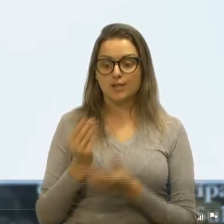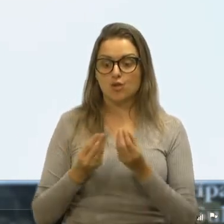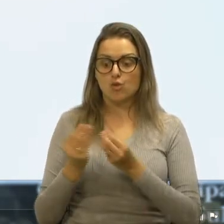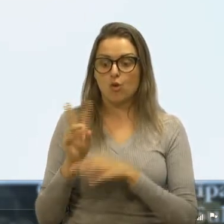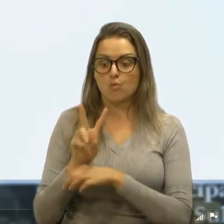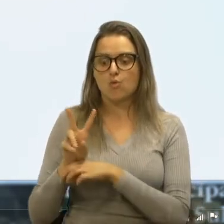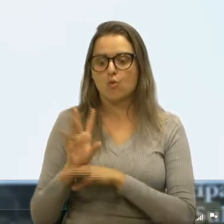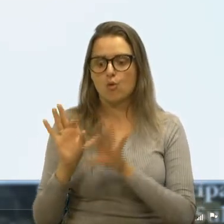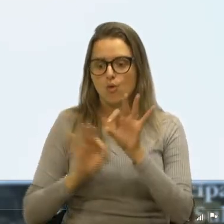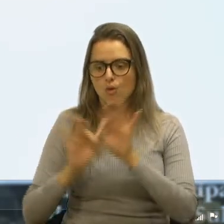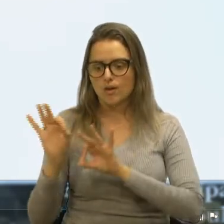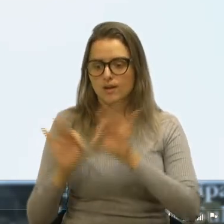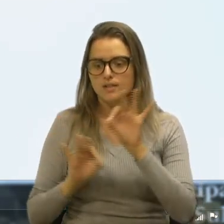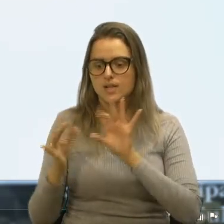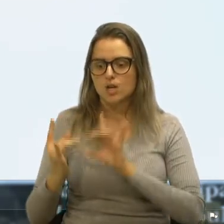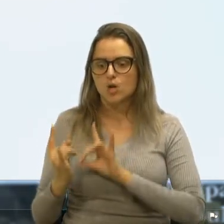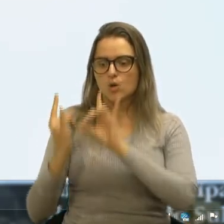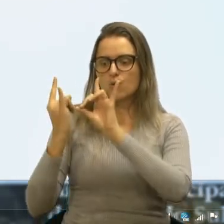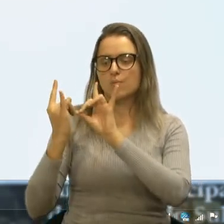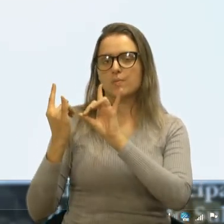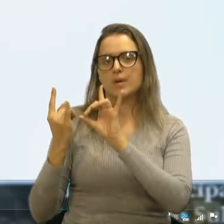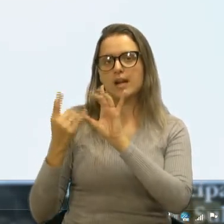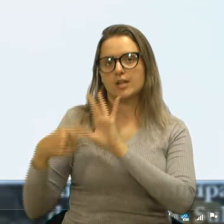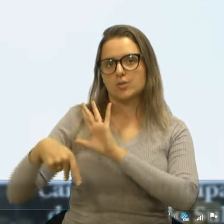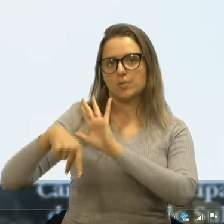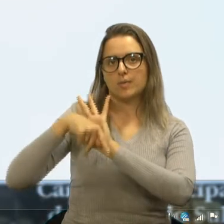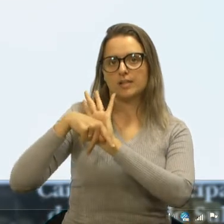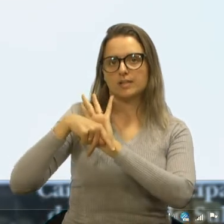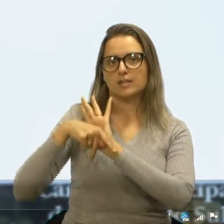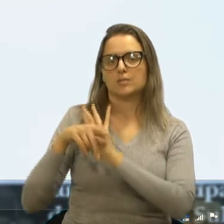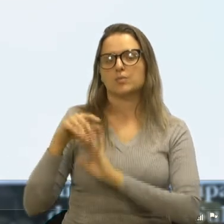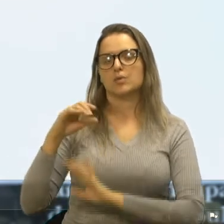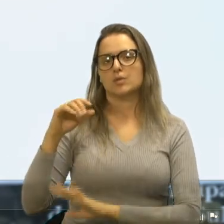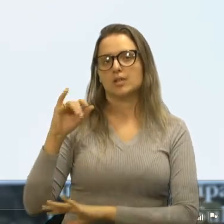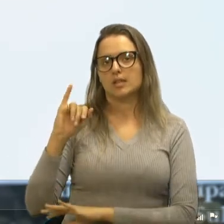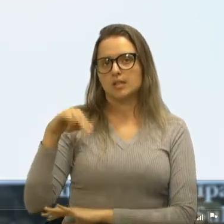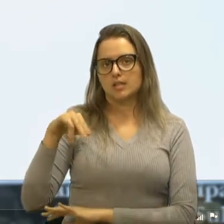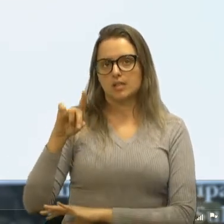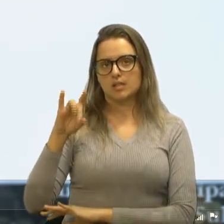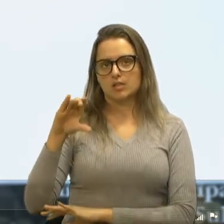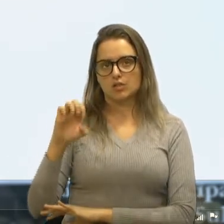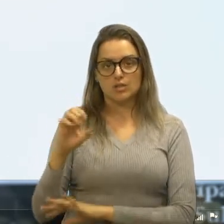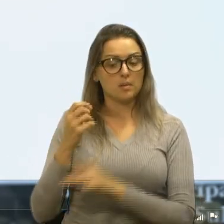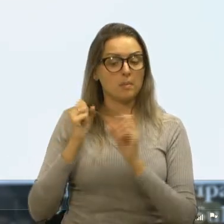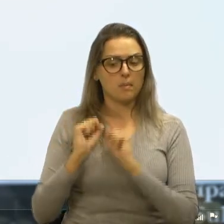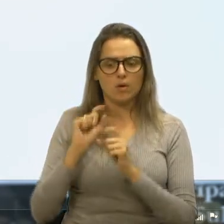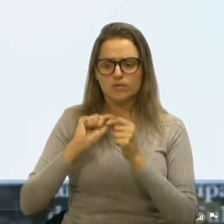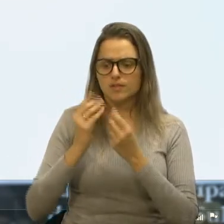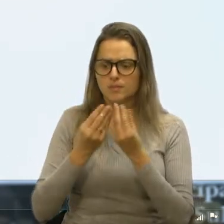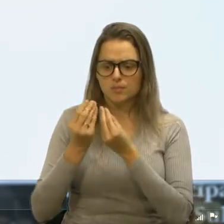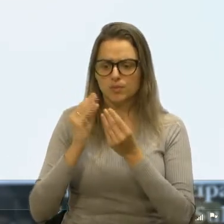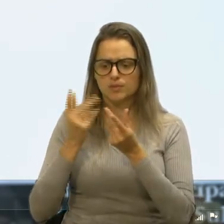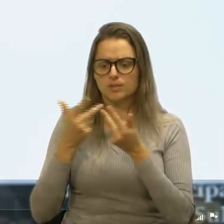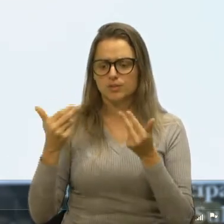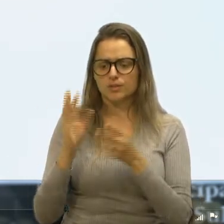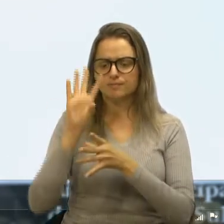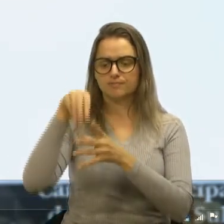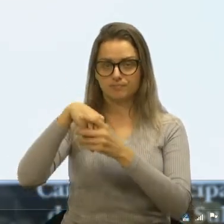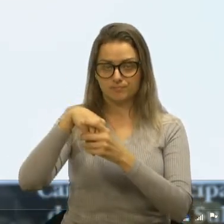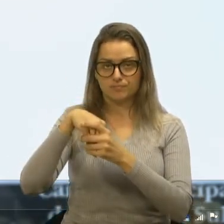melhorias, um prédio adquirido por índice construtivo, que ali pode se realizar muitas coisas, ali dentro,